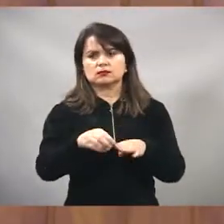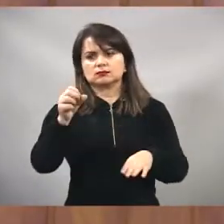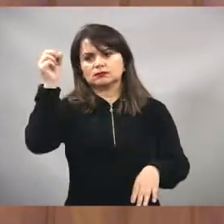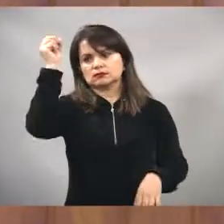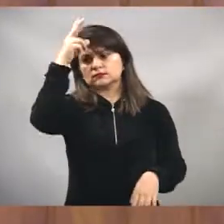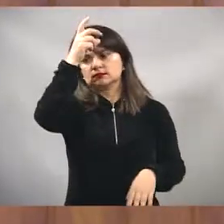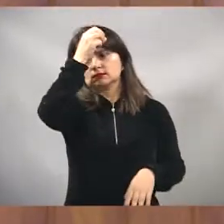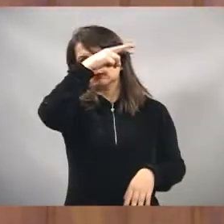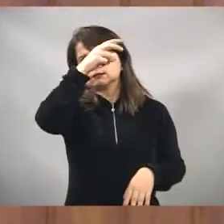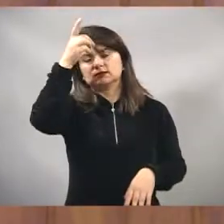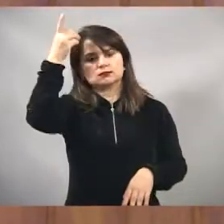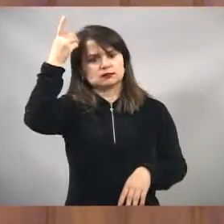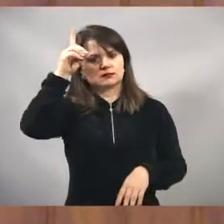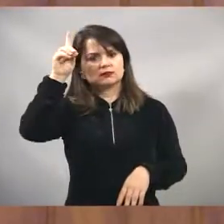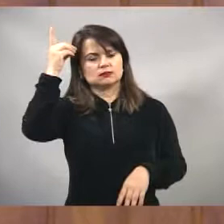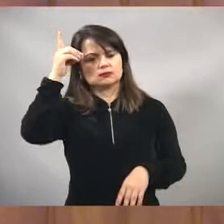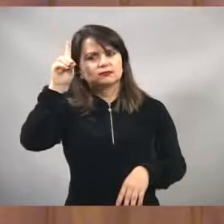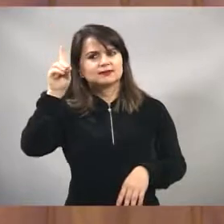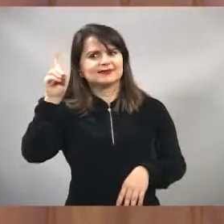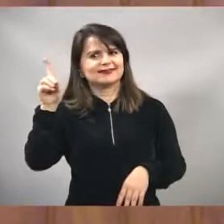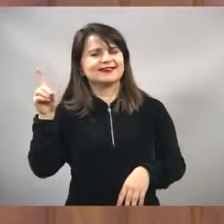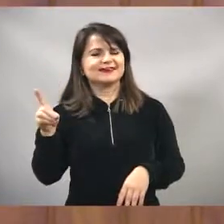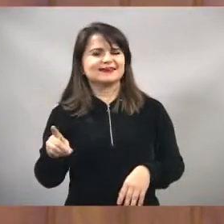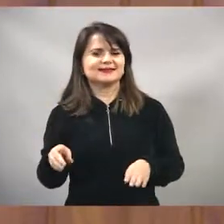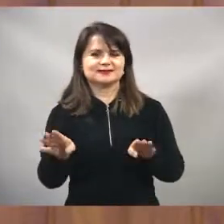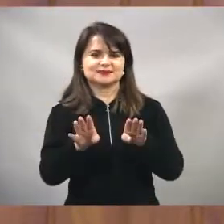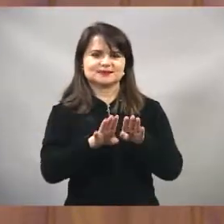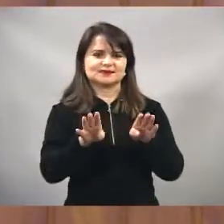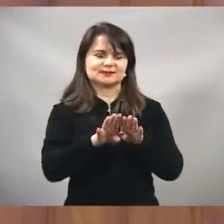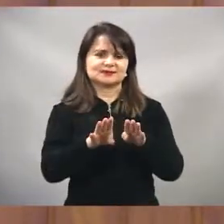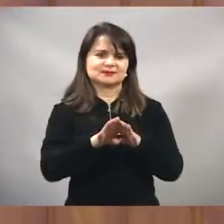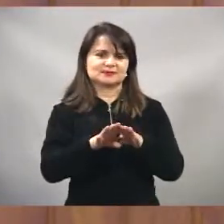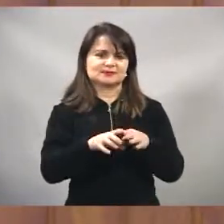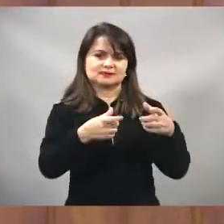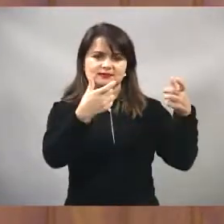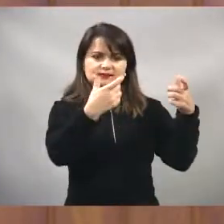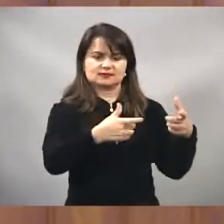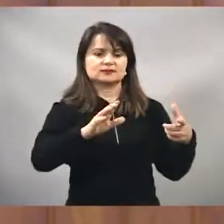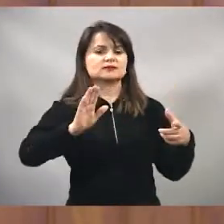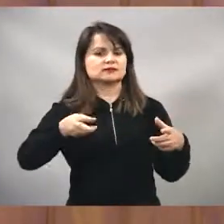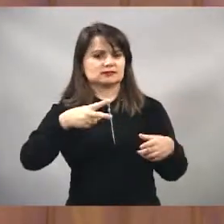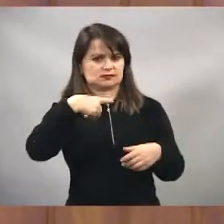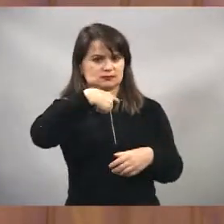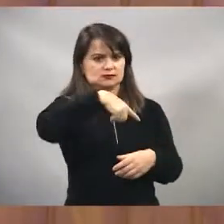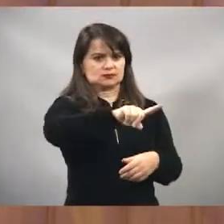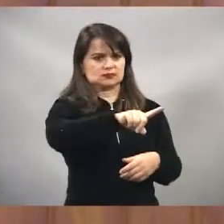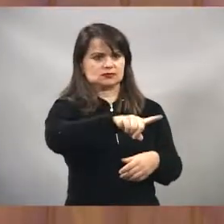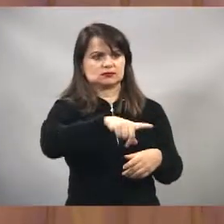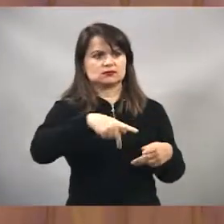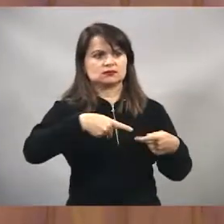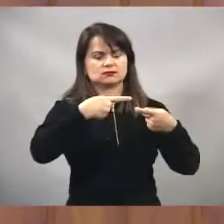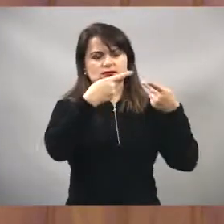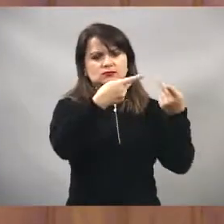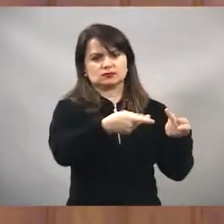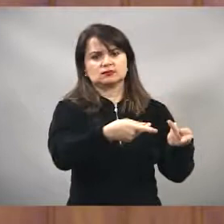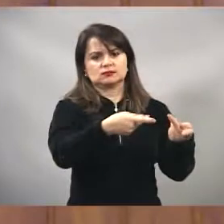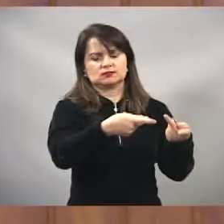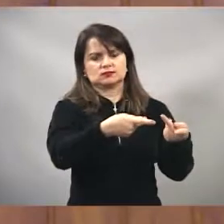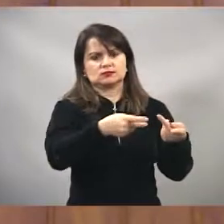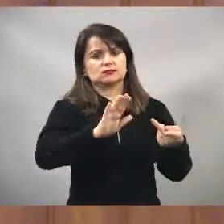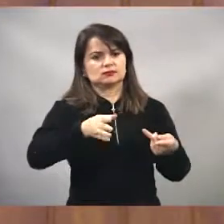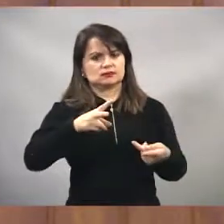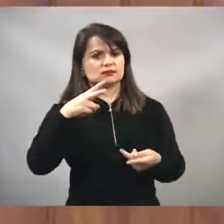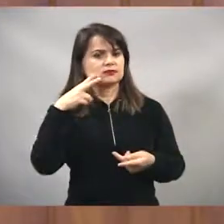presidente Damasceno, não sei se ainda não foi no local, mas eu tenho certeza que tem a grande importância também naquela obra lá.